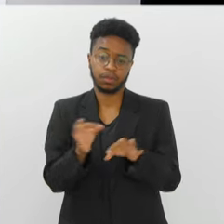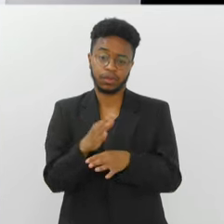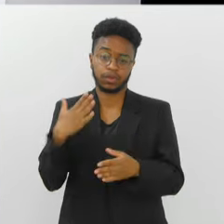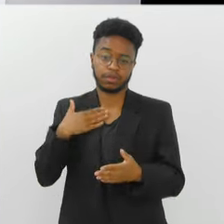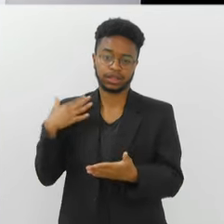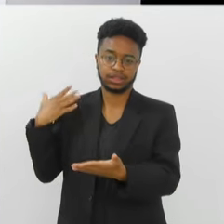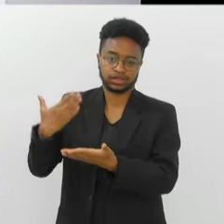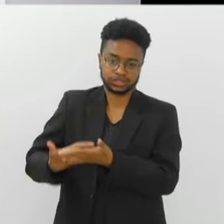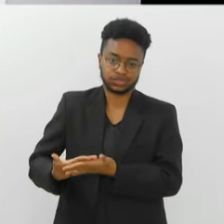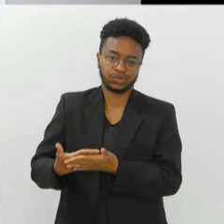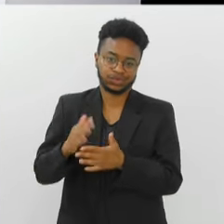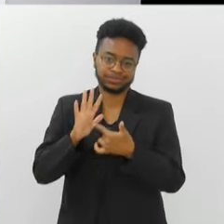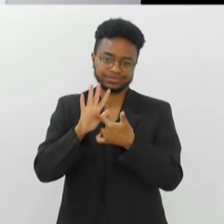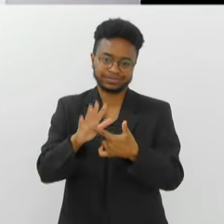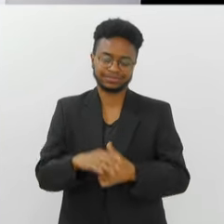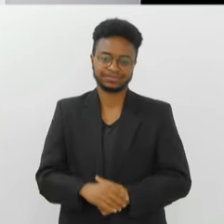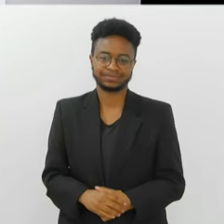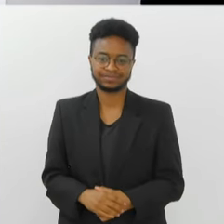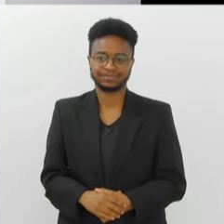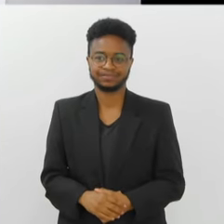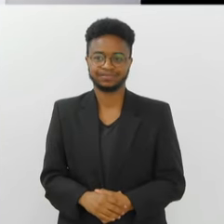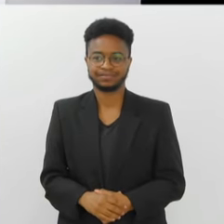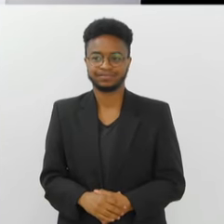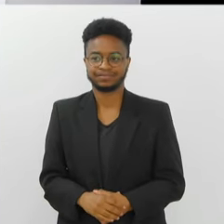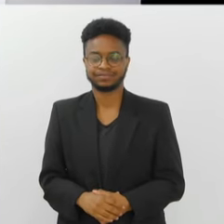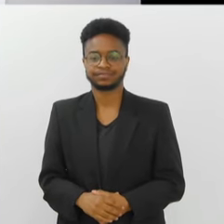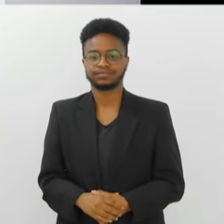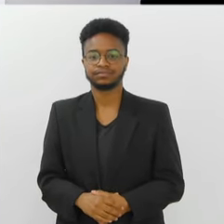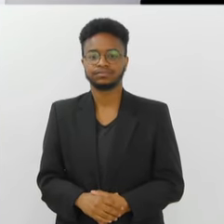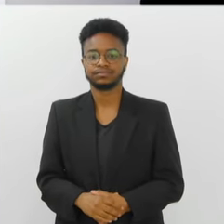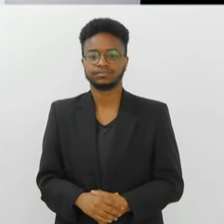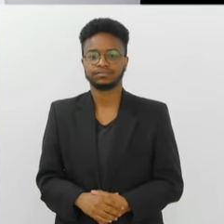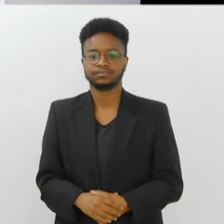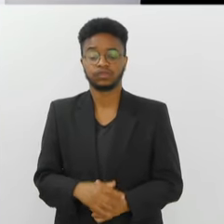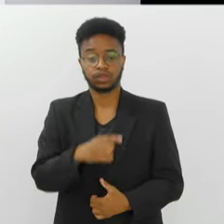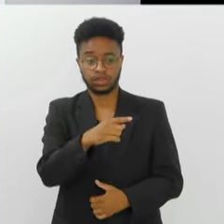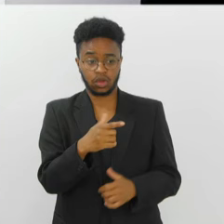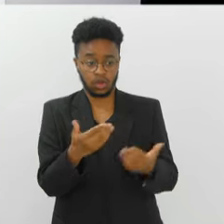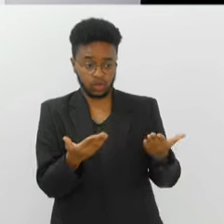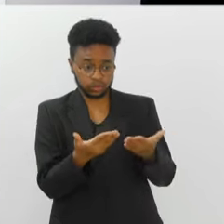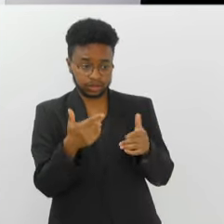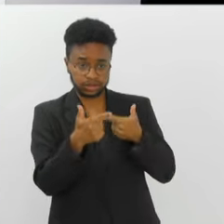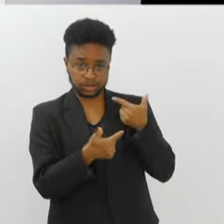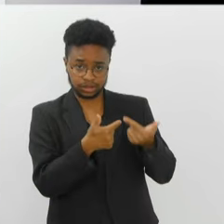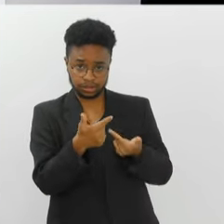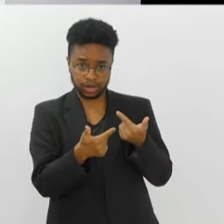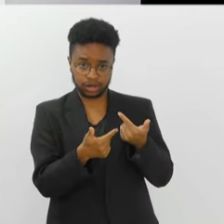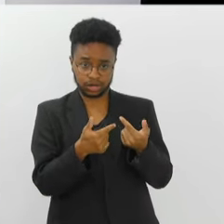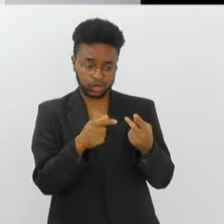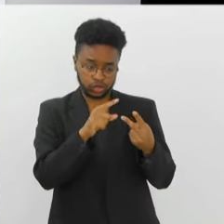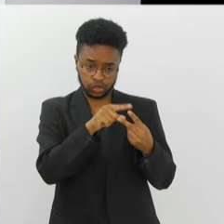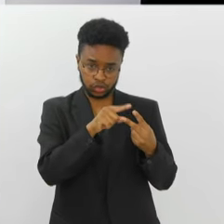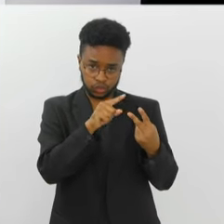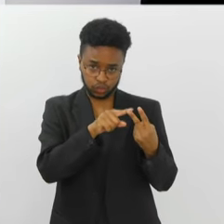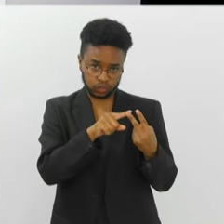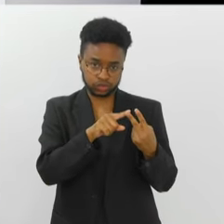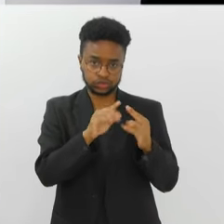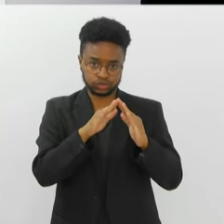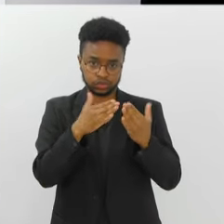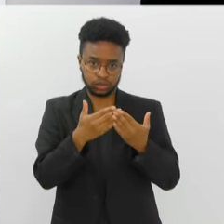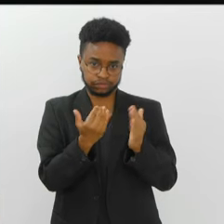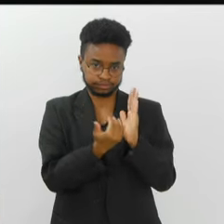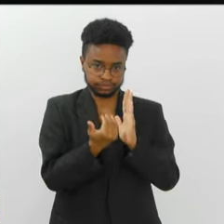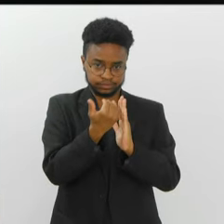E é isso, essa é a trajetória que a gente vem costurando. Você trabalha hoje em duas grandes